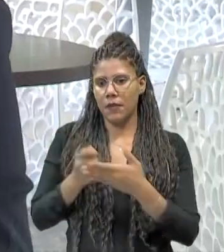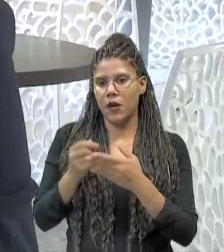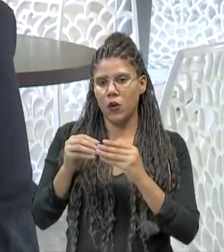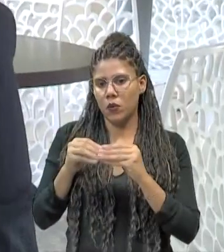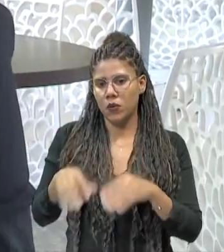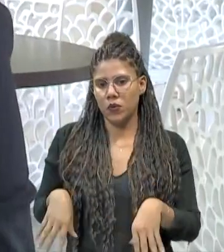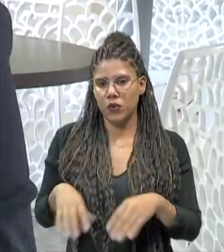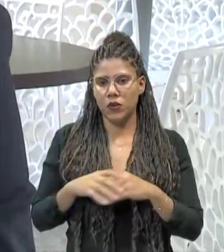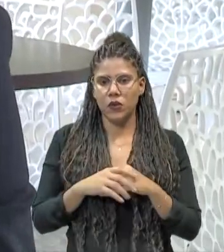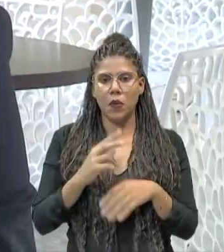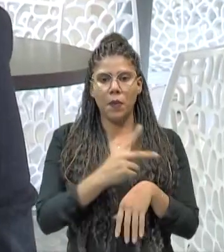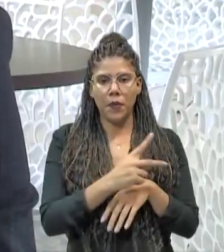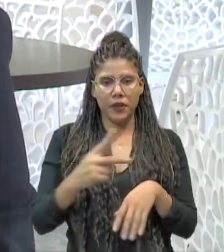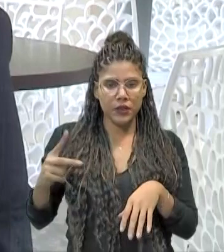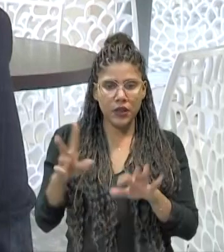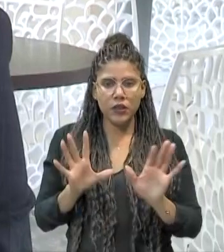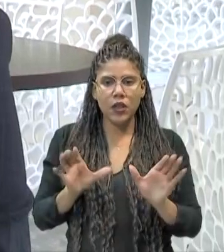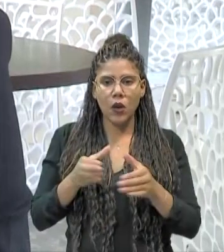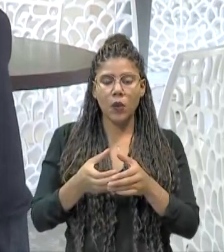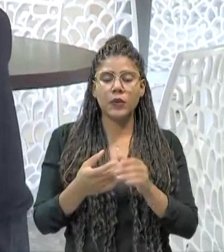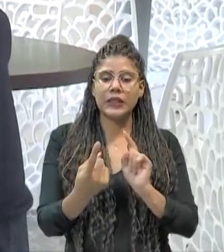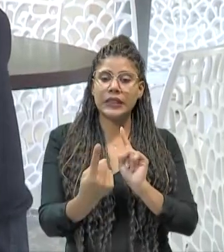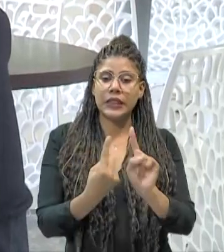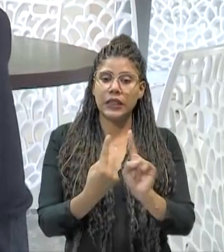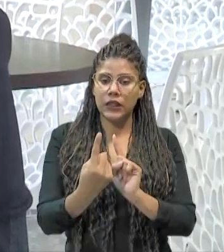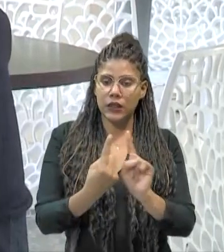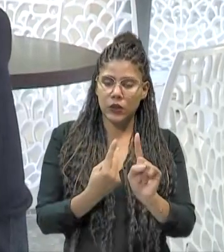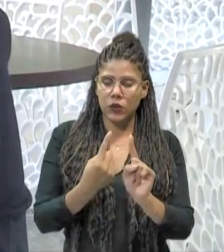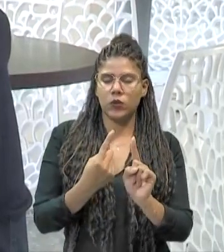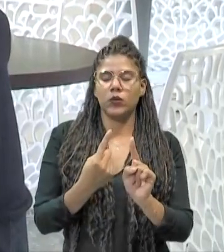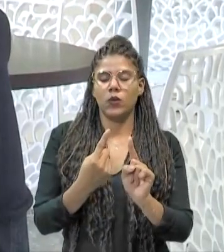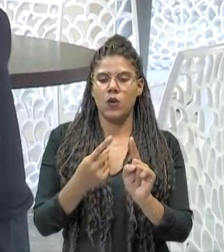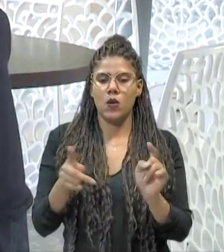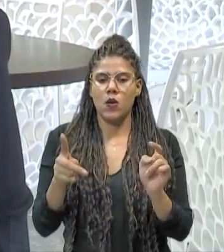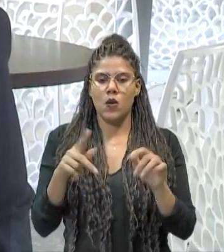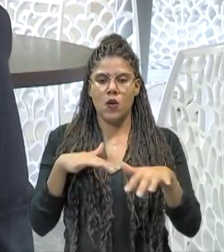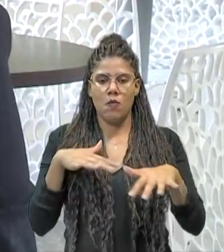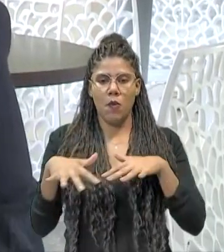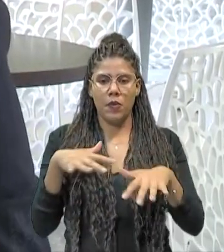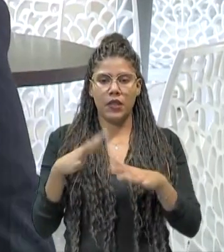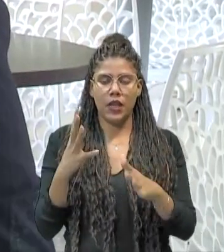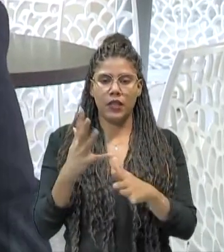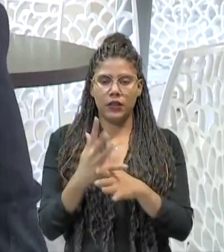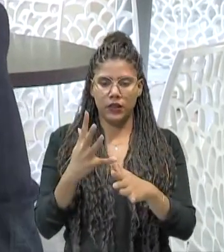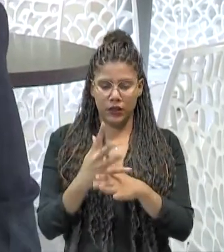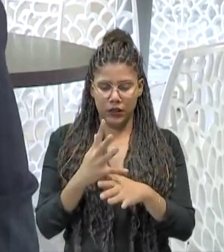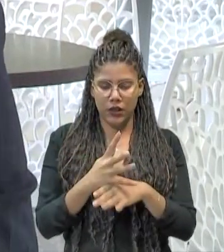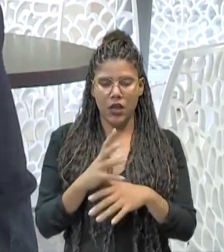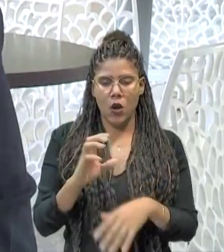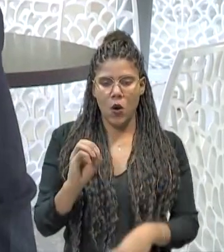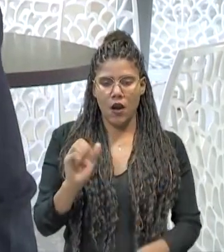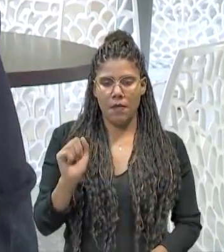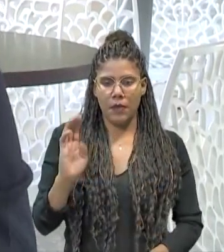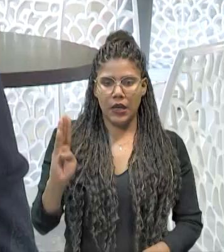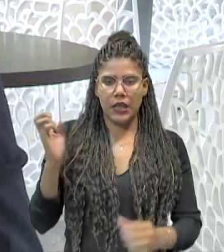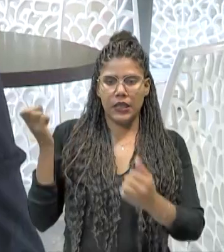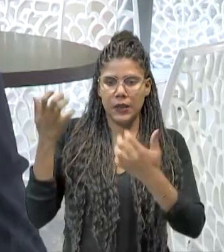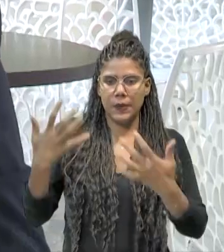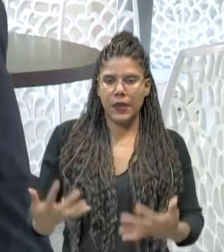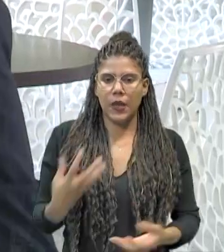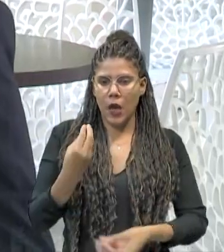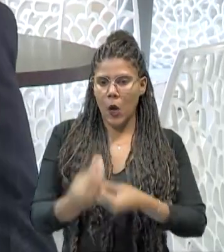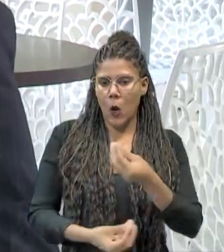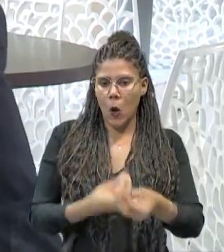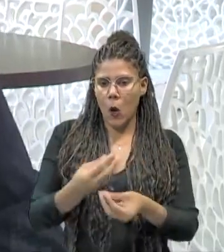O presidente da Comissão de Trânsito, Tráfico e Mobilidade Urbana da OAB, Ceará, explica como funciona o juizado